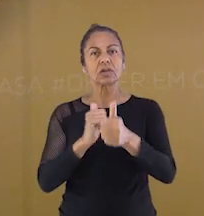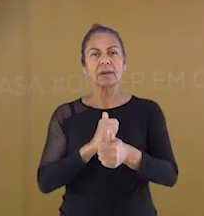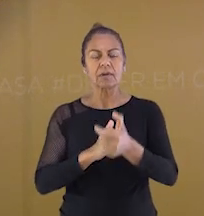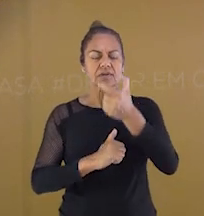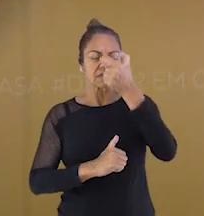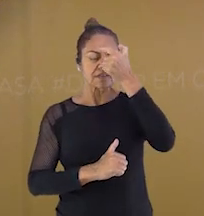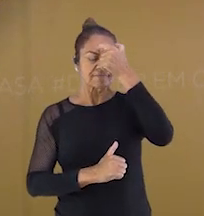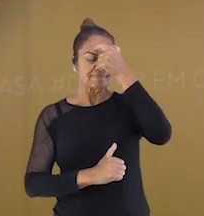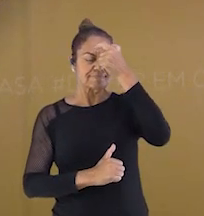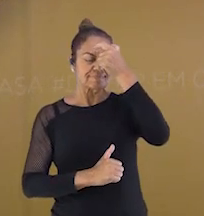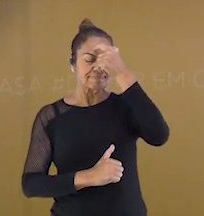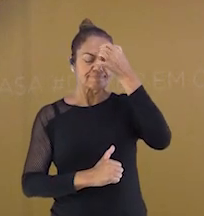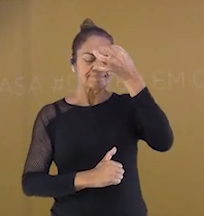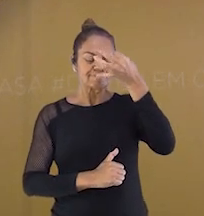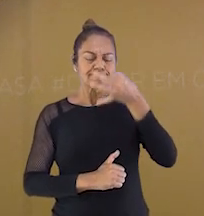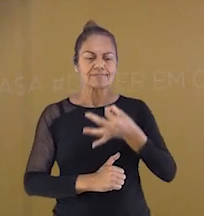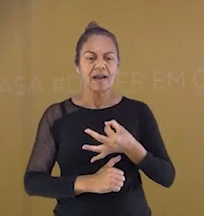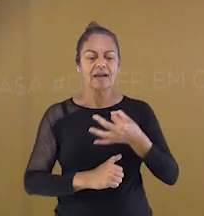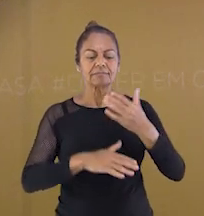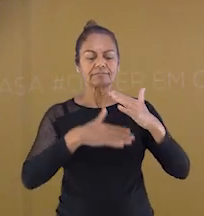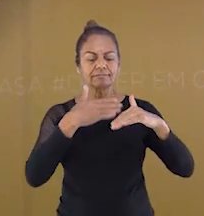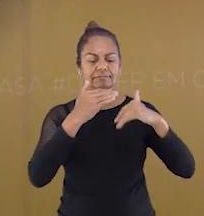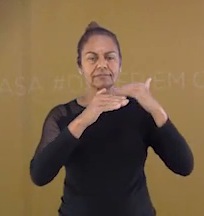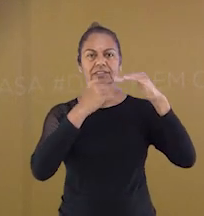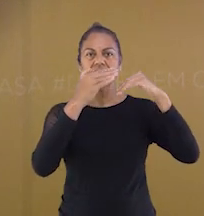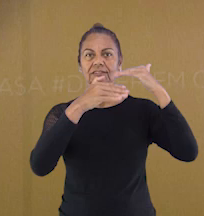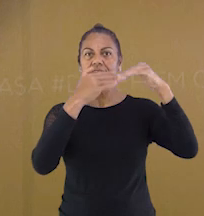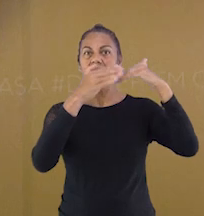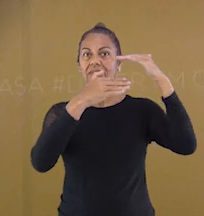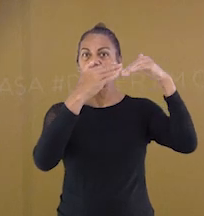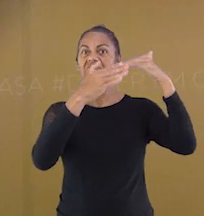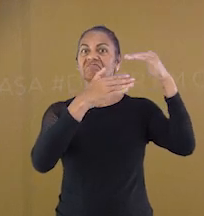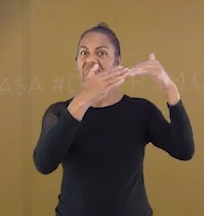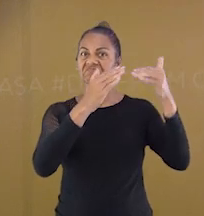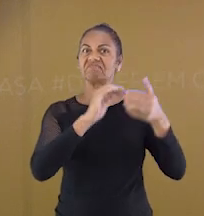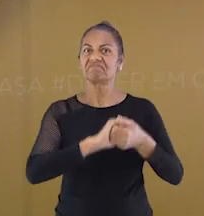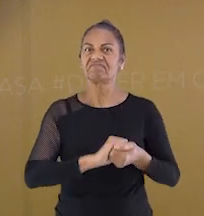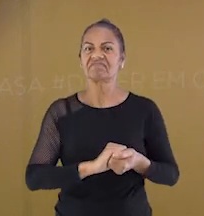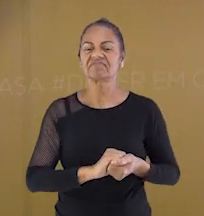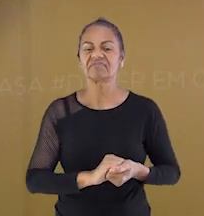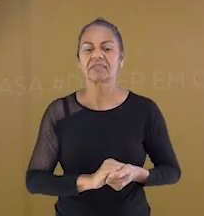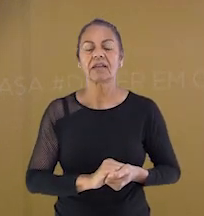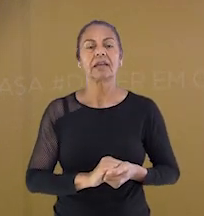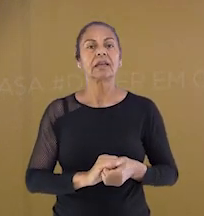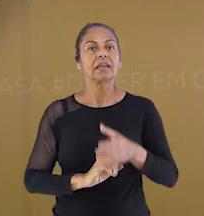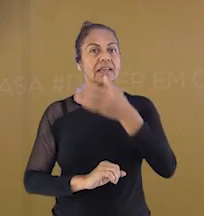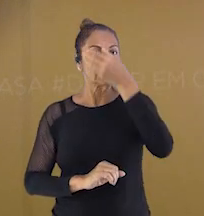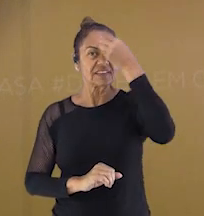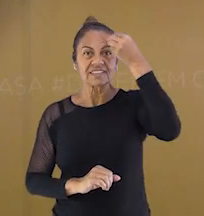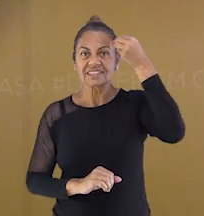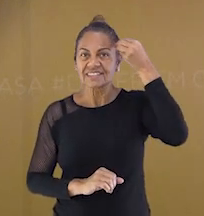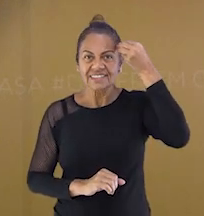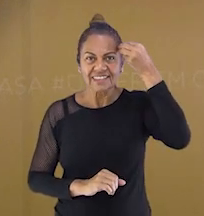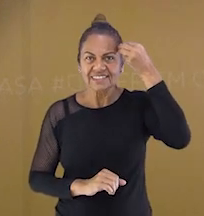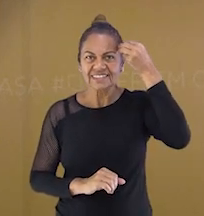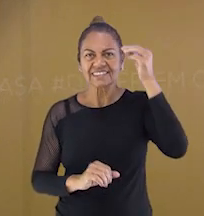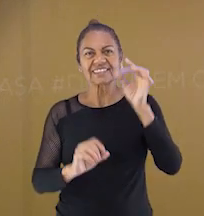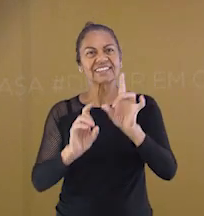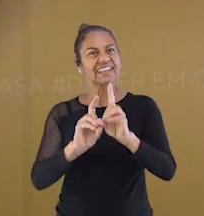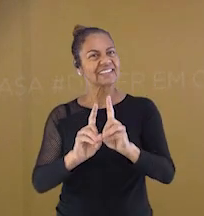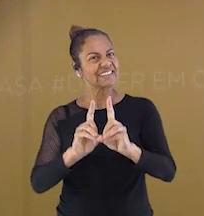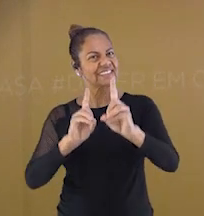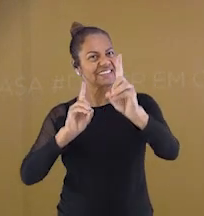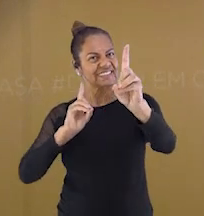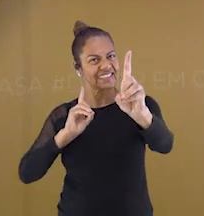concentração e a memória são coisas que desenvolvemos muito durante esses jogos. E não esqueçam